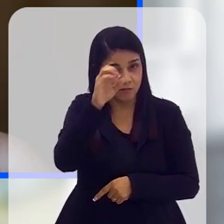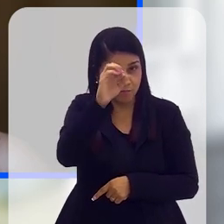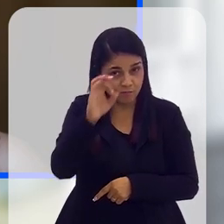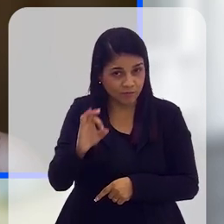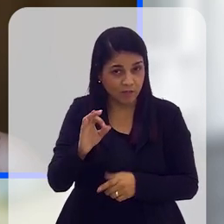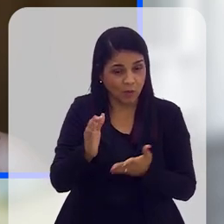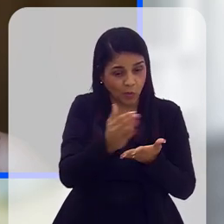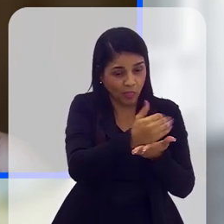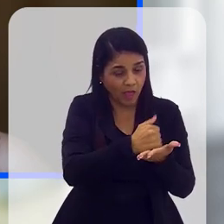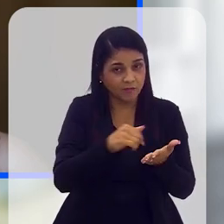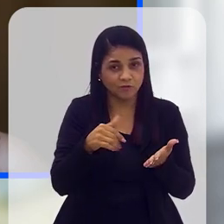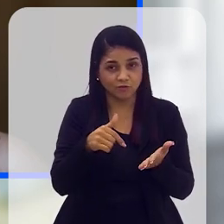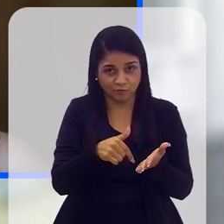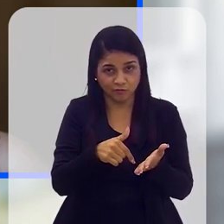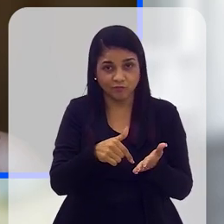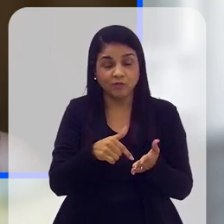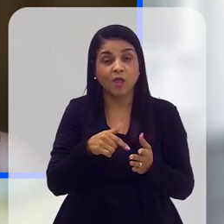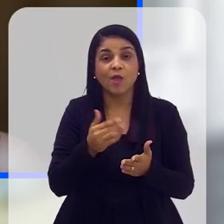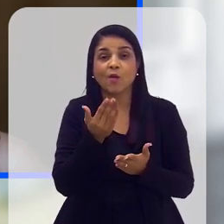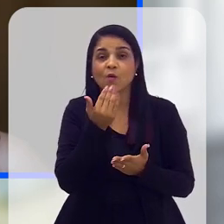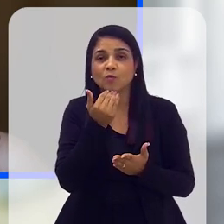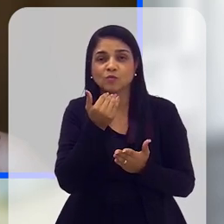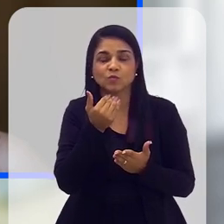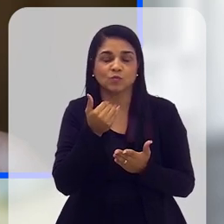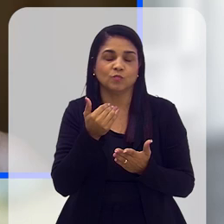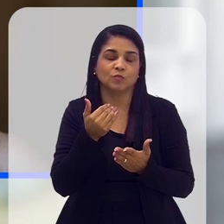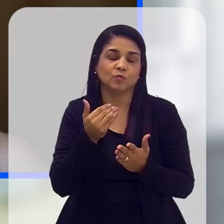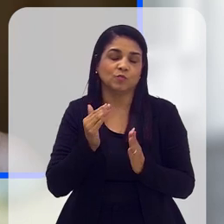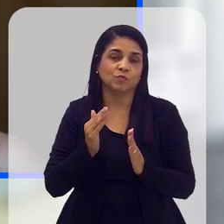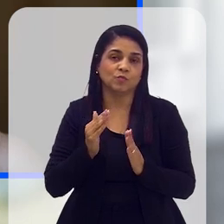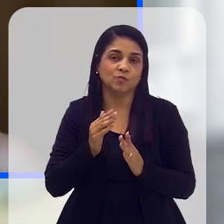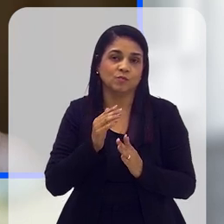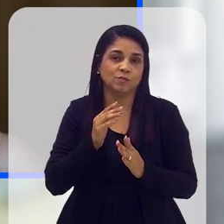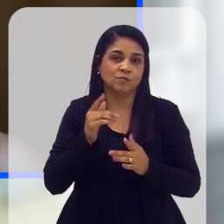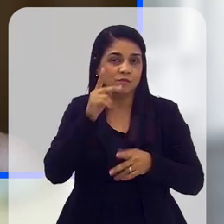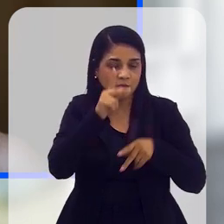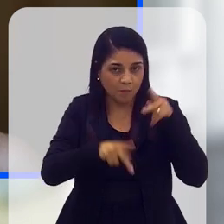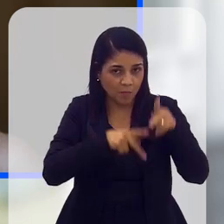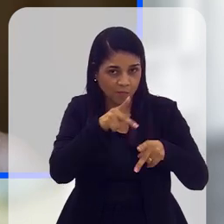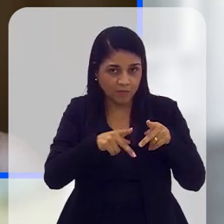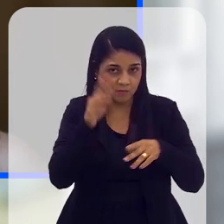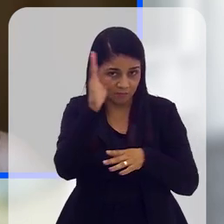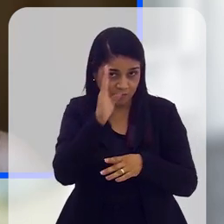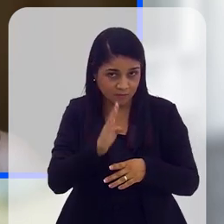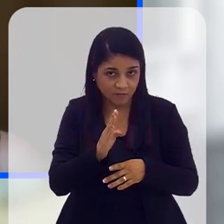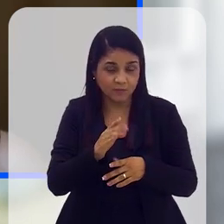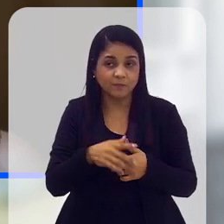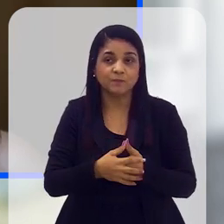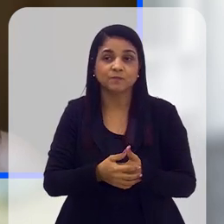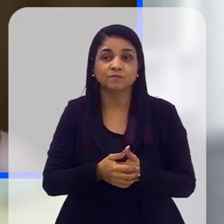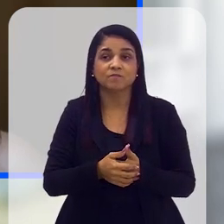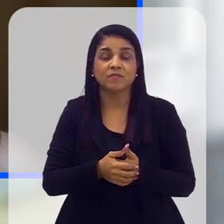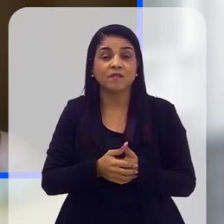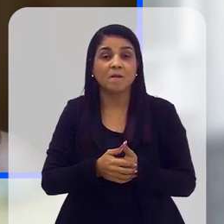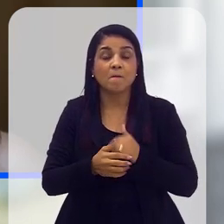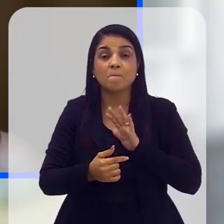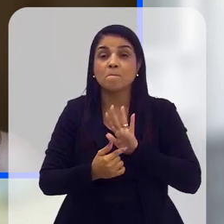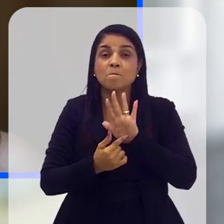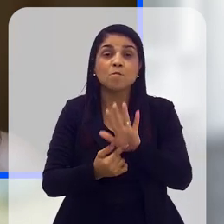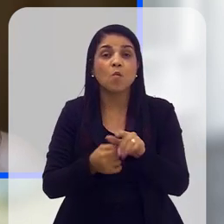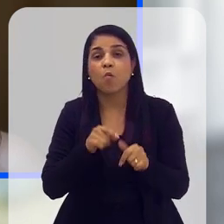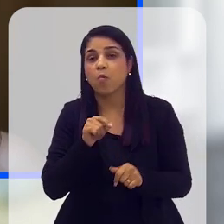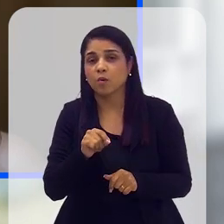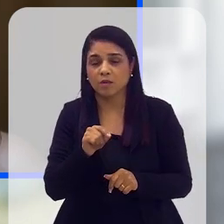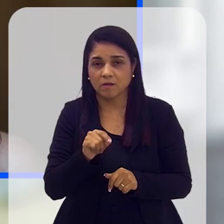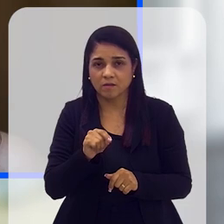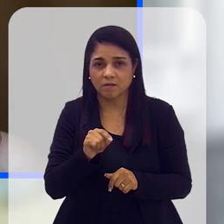% exatamente da carne, o último dado que a gente tem, é de consumo doméstico. Desculpe. E a segunda questão muito forte,